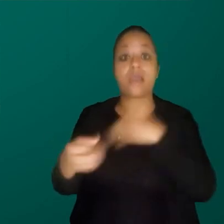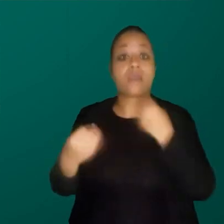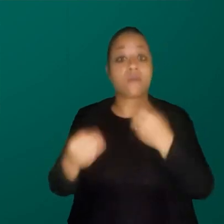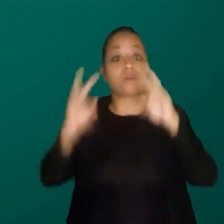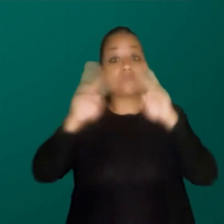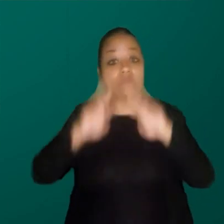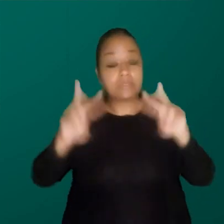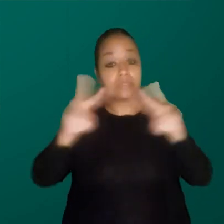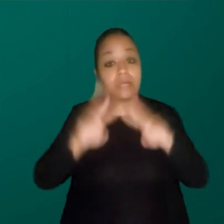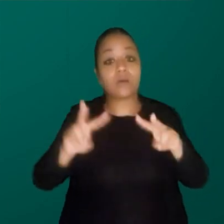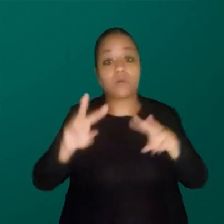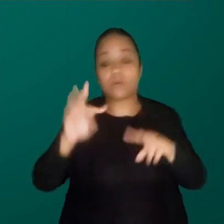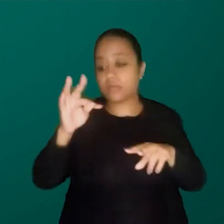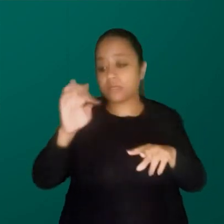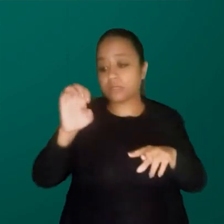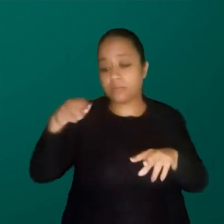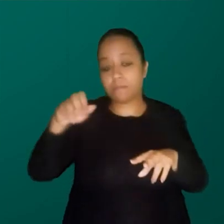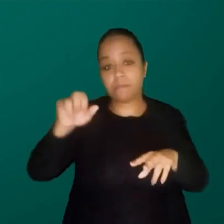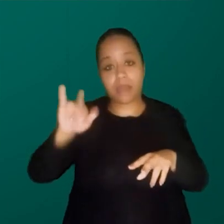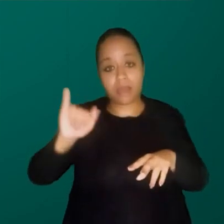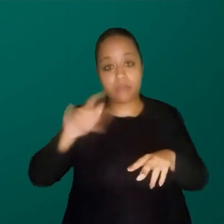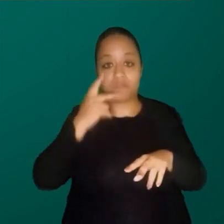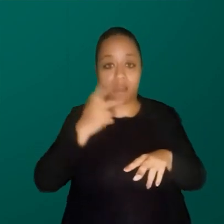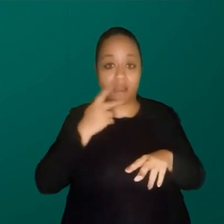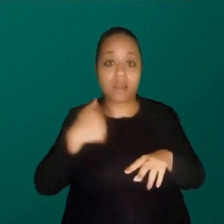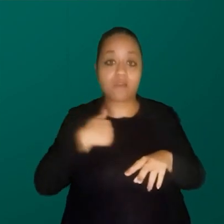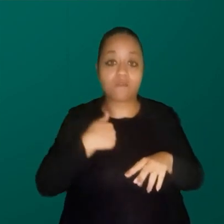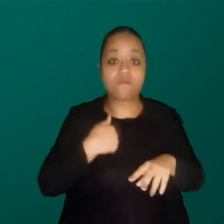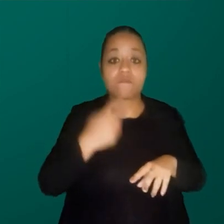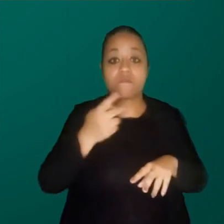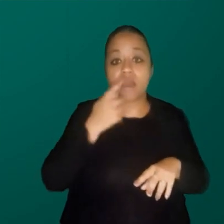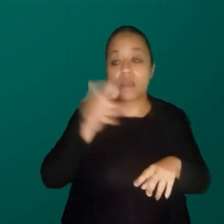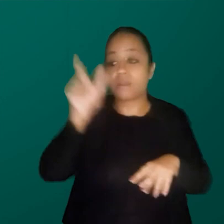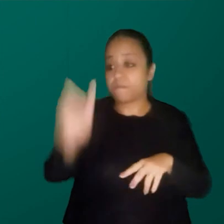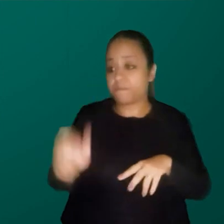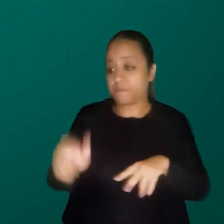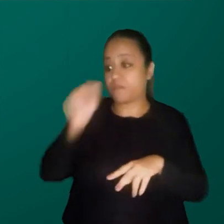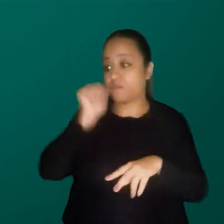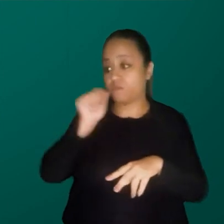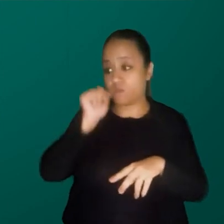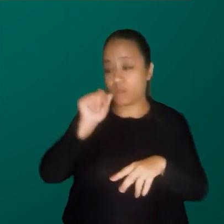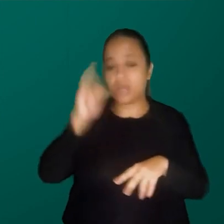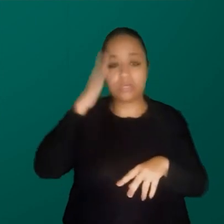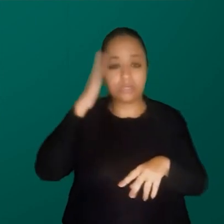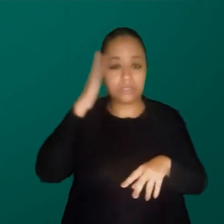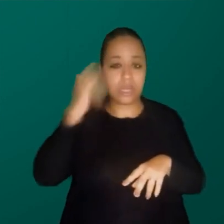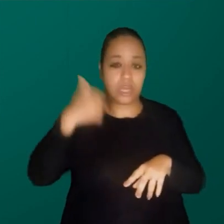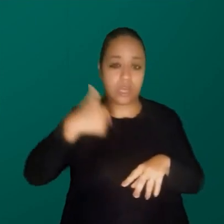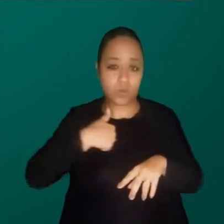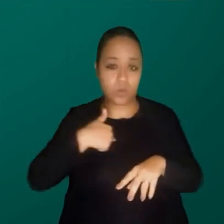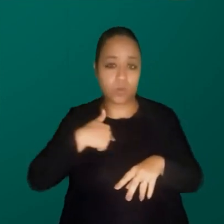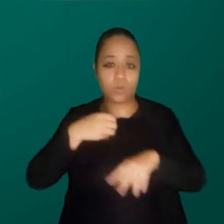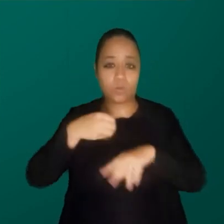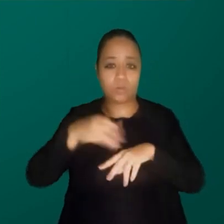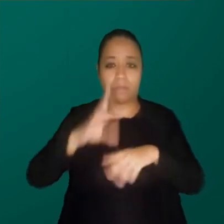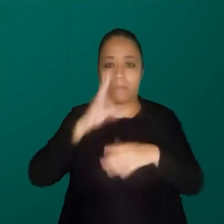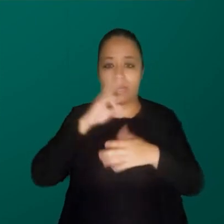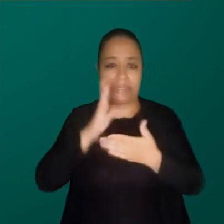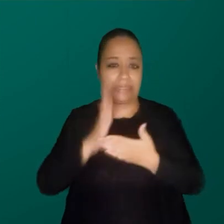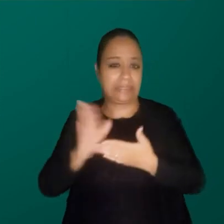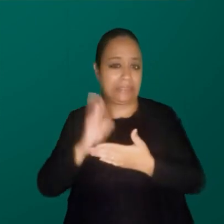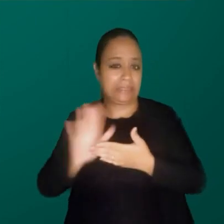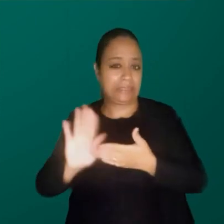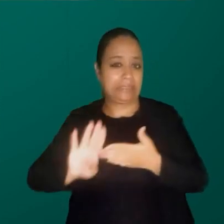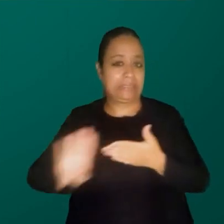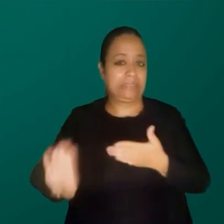visão que a Capetemari traz, quando eu falo mulher, eu sei que eu estou trazendo o resto da